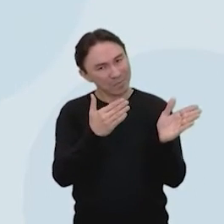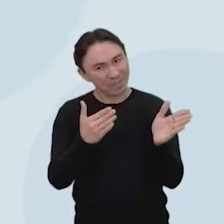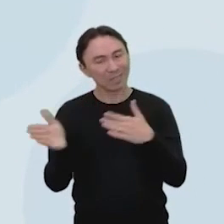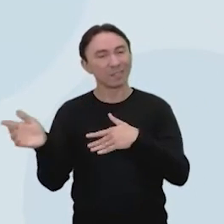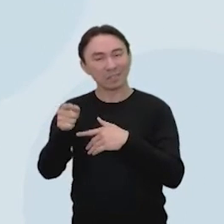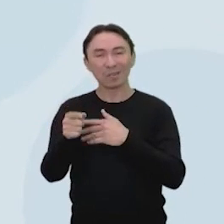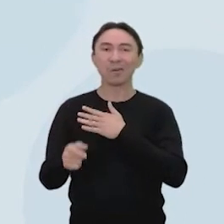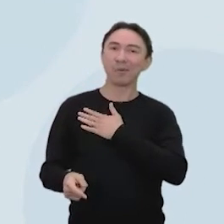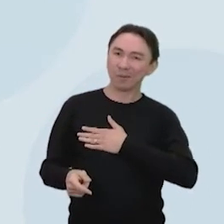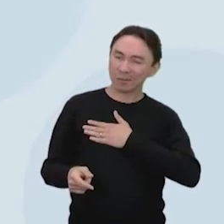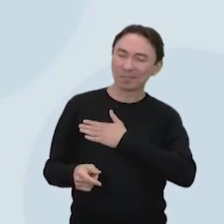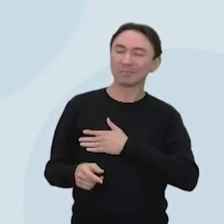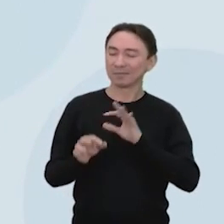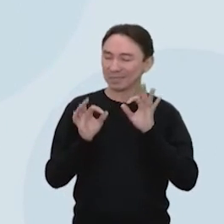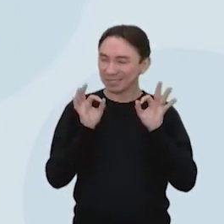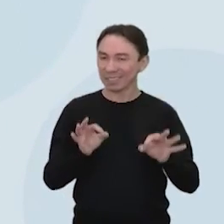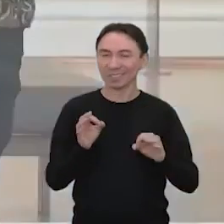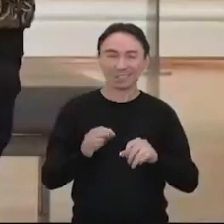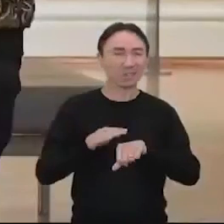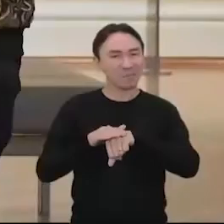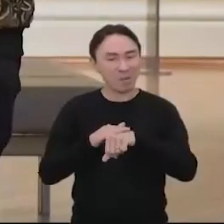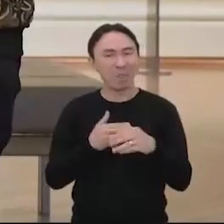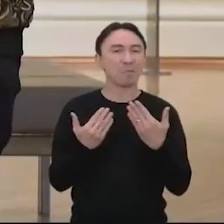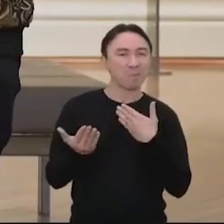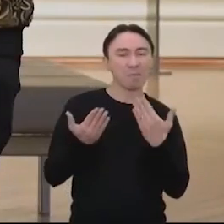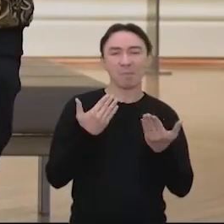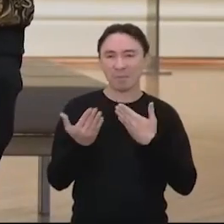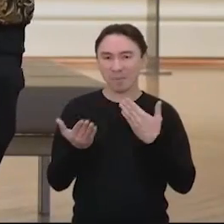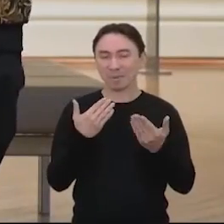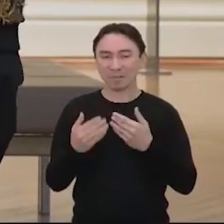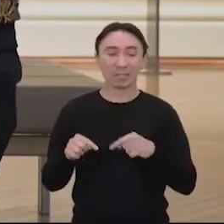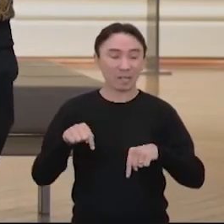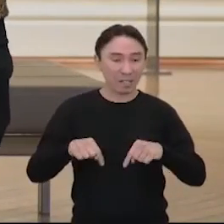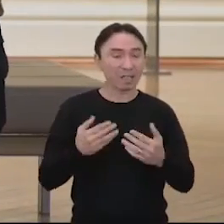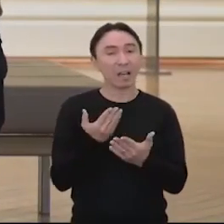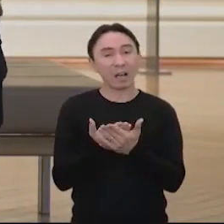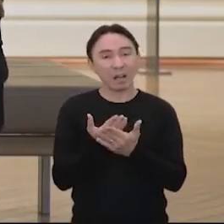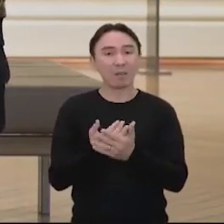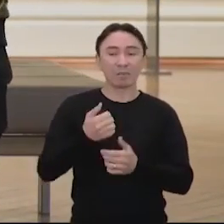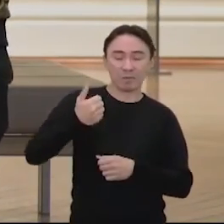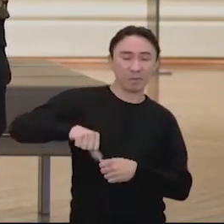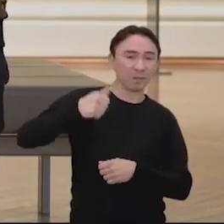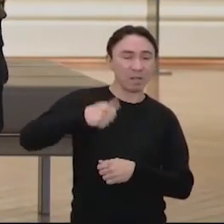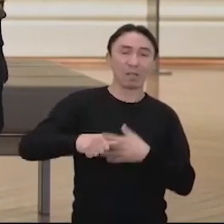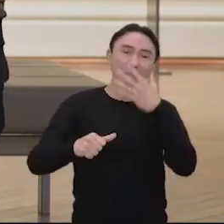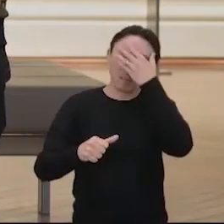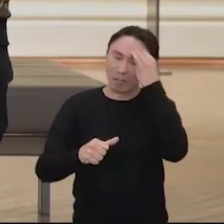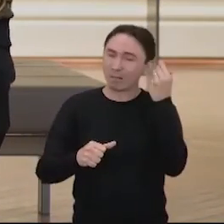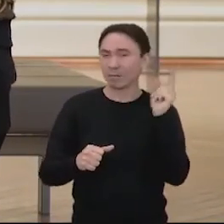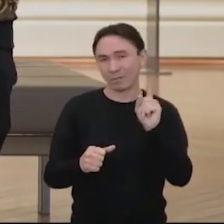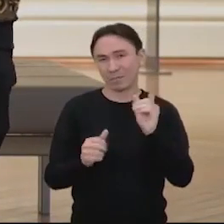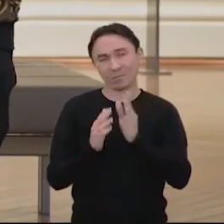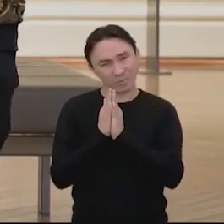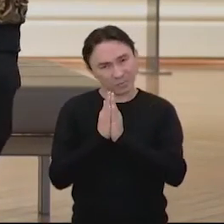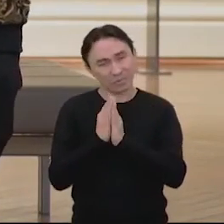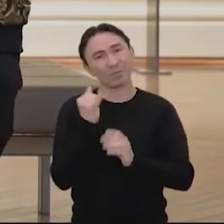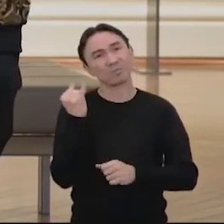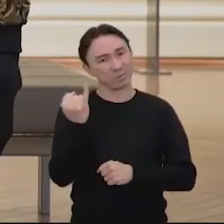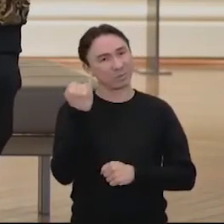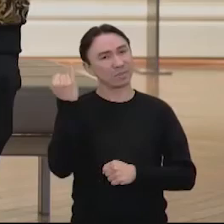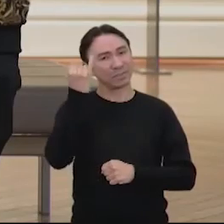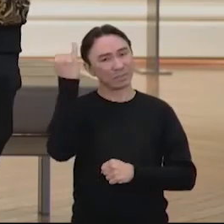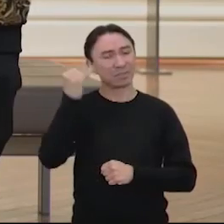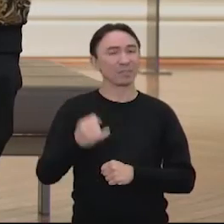vão curtir. E a gente vai bater naquele papo gostoso. Não esqueçam de avaliar a nossa aula. É muito importante que vocês avaliem. A gente lê essas